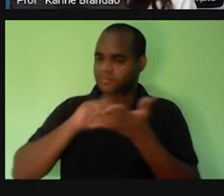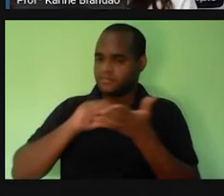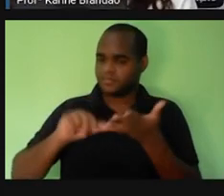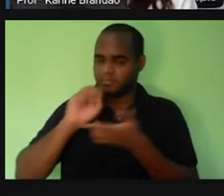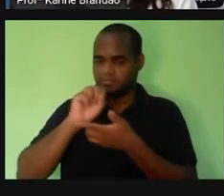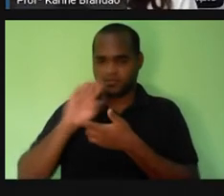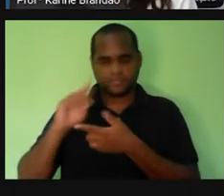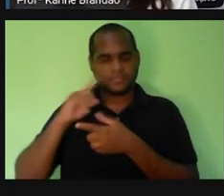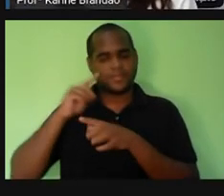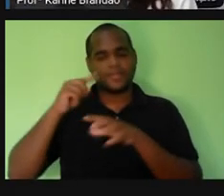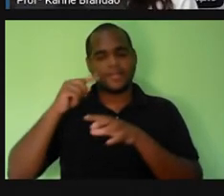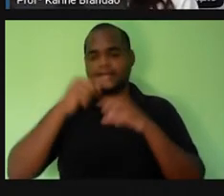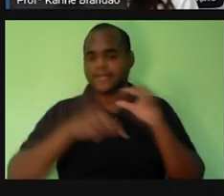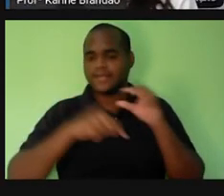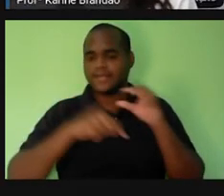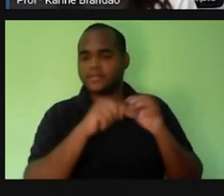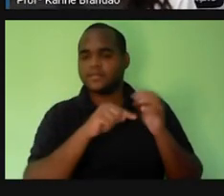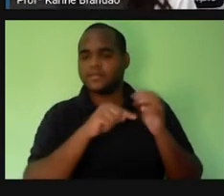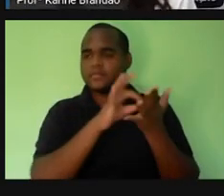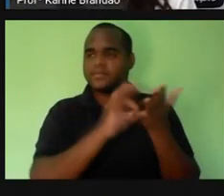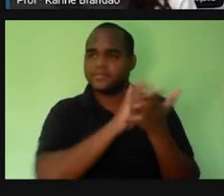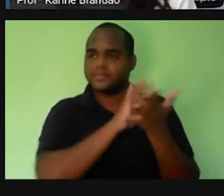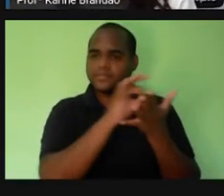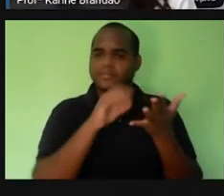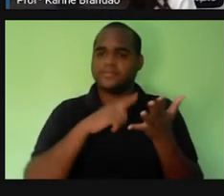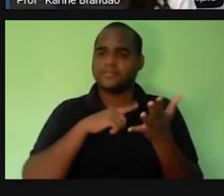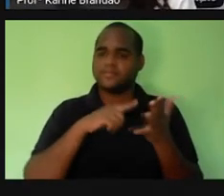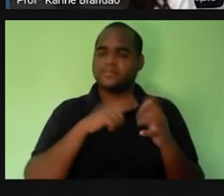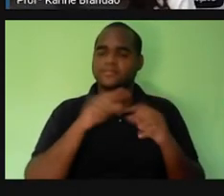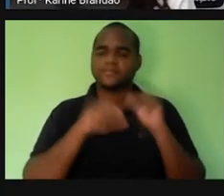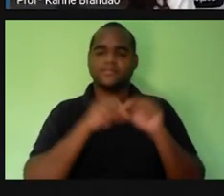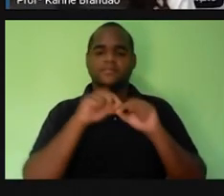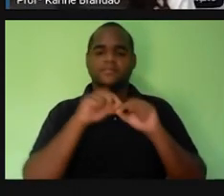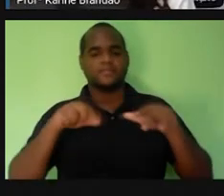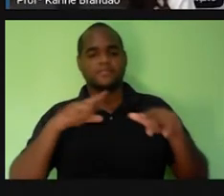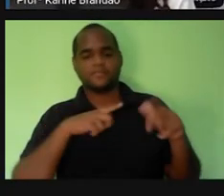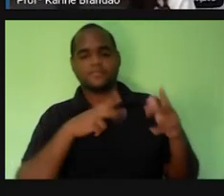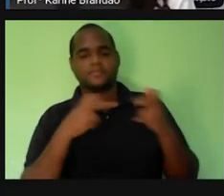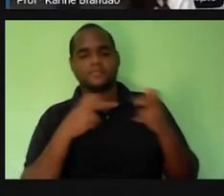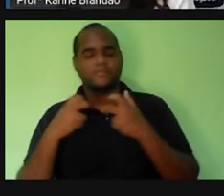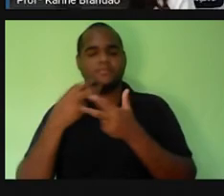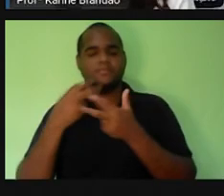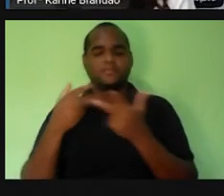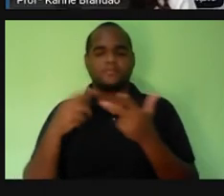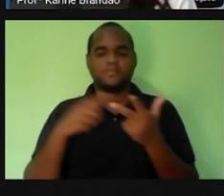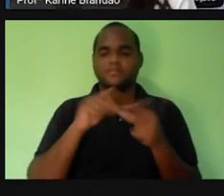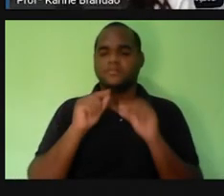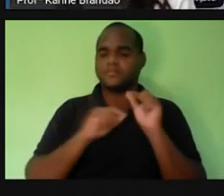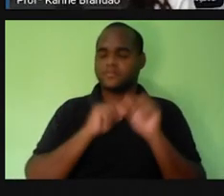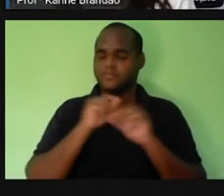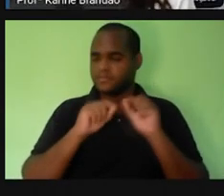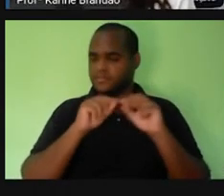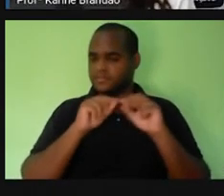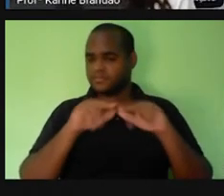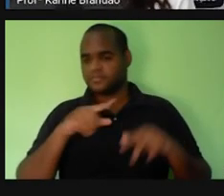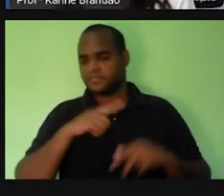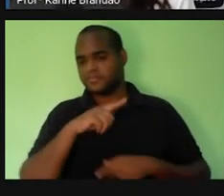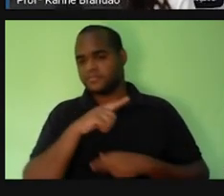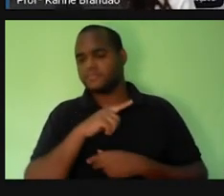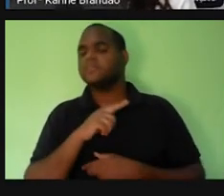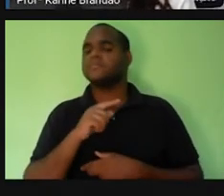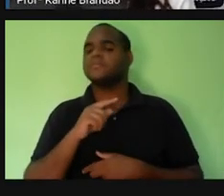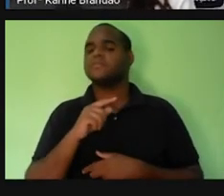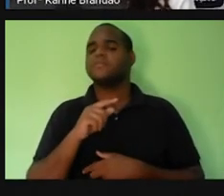redor da célula. Certo? E aí, a gente pode observar aqui que eles têm formatos diferentes. Eles têm composição